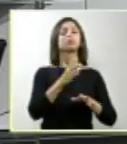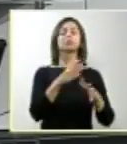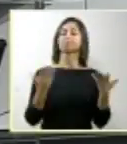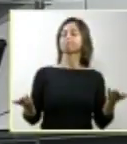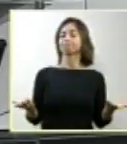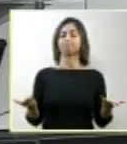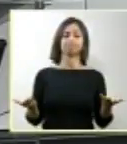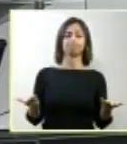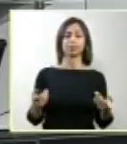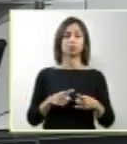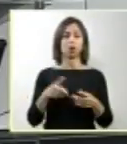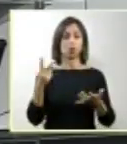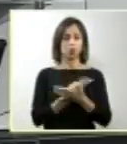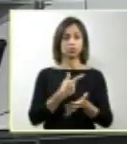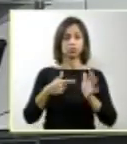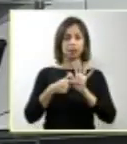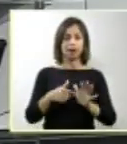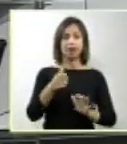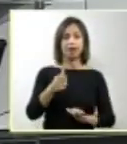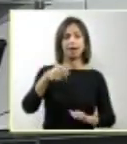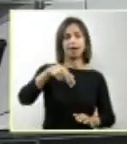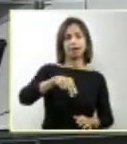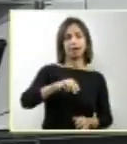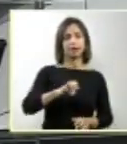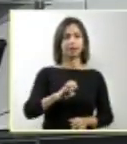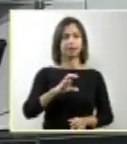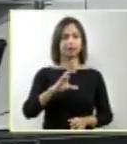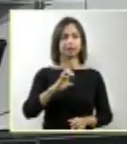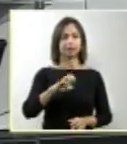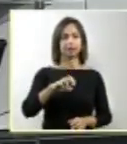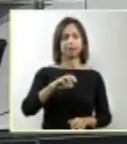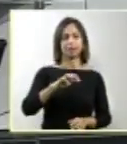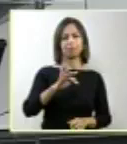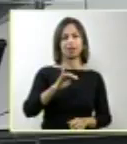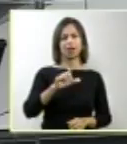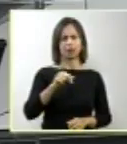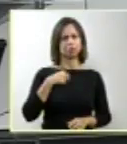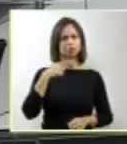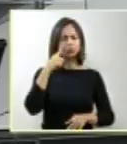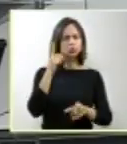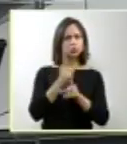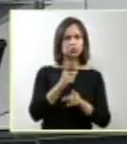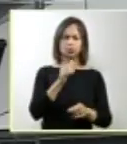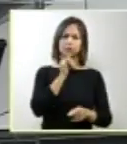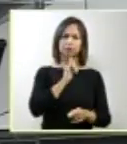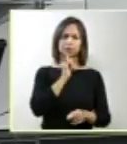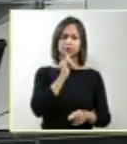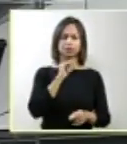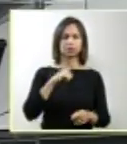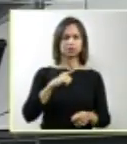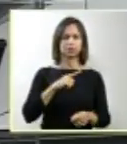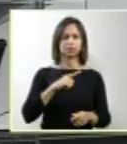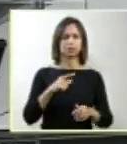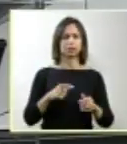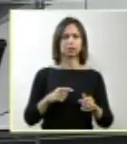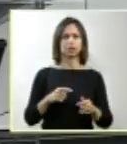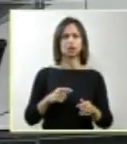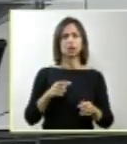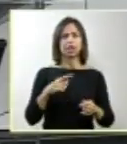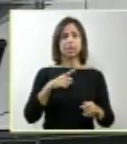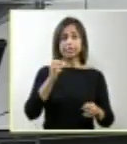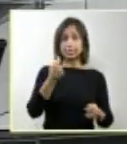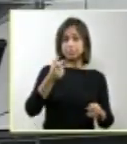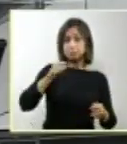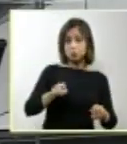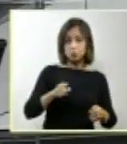anencefalia, pelo que foi apresentado aqui hoje, é 1 sobre 6 mil, pela estatística, eu anotei. E nenhuma morte, nenhum caso de morte, seja,